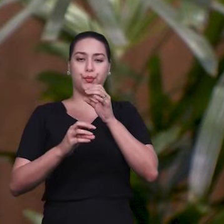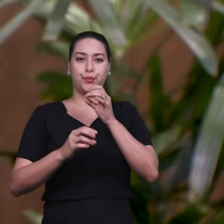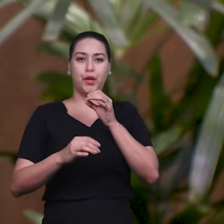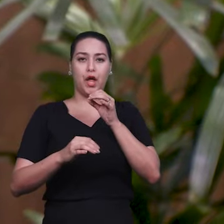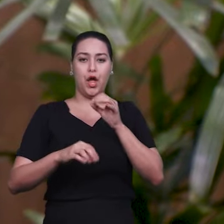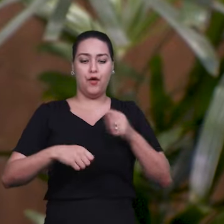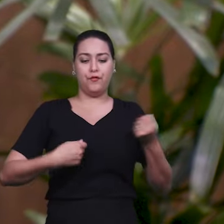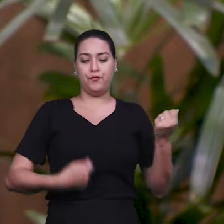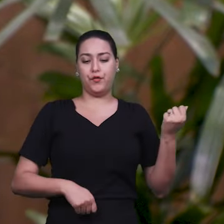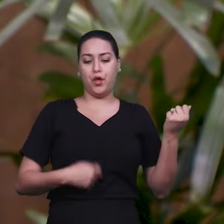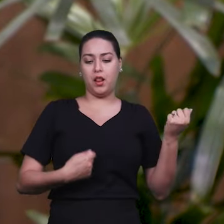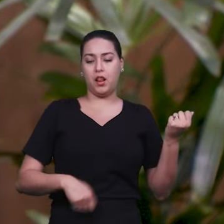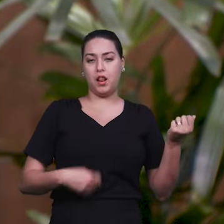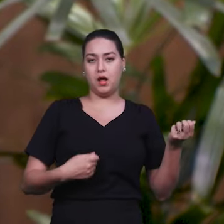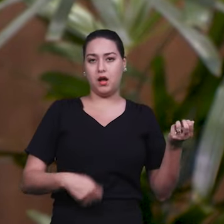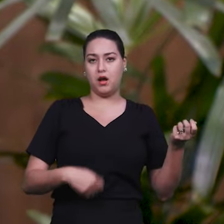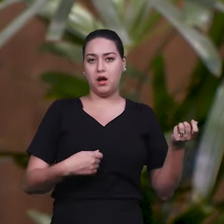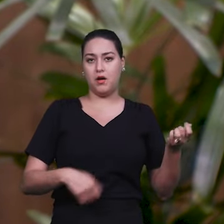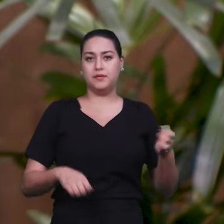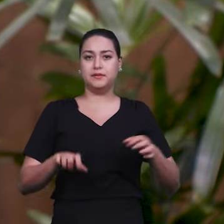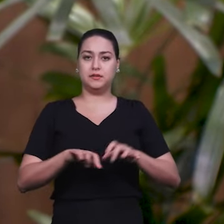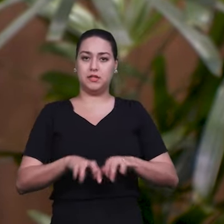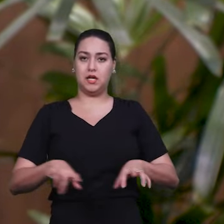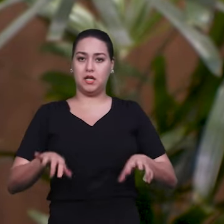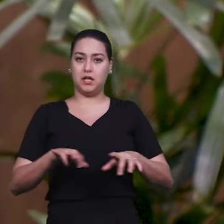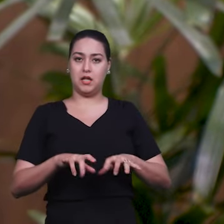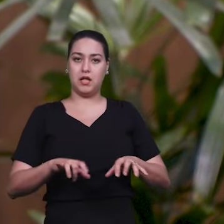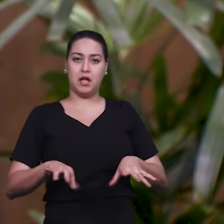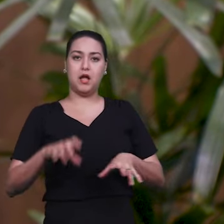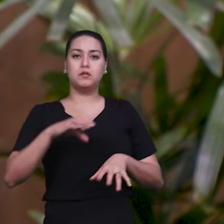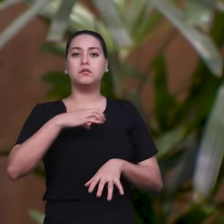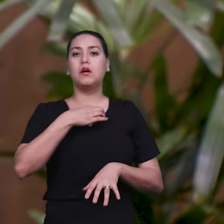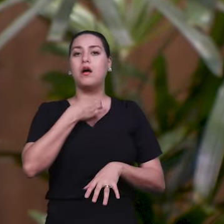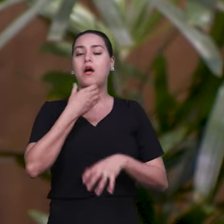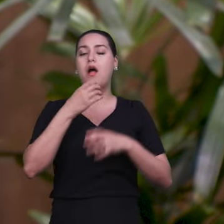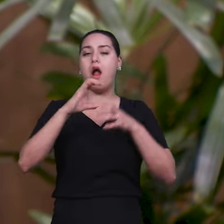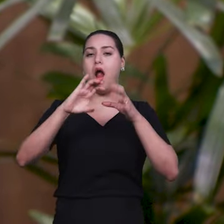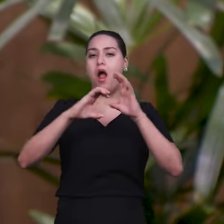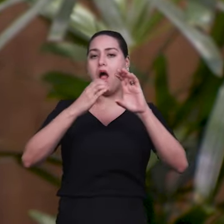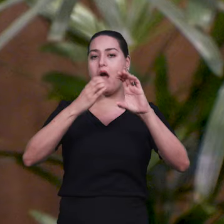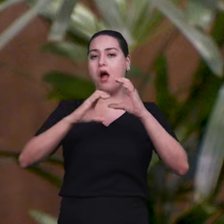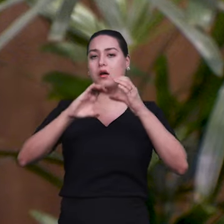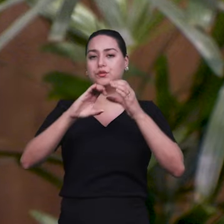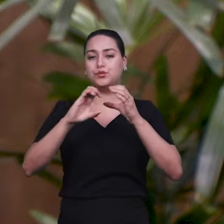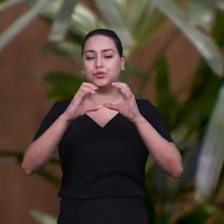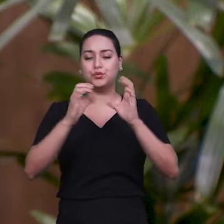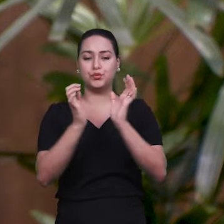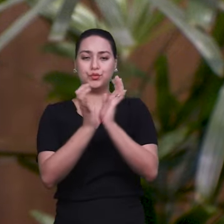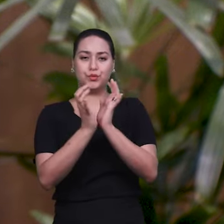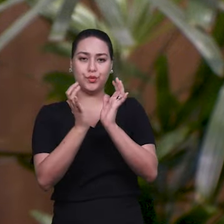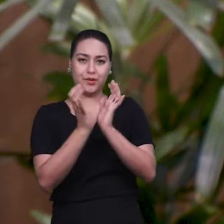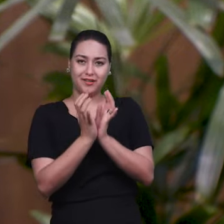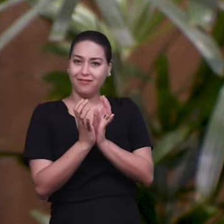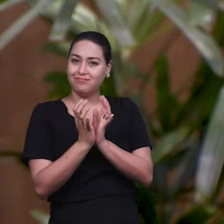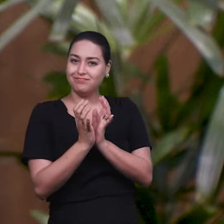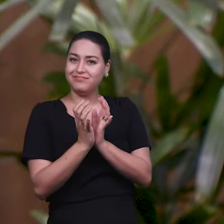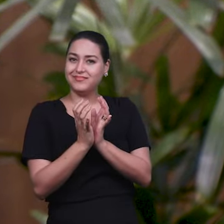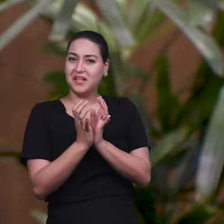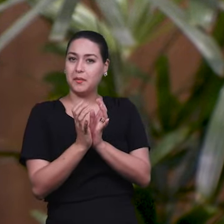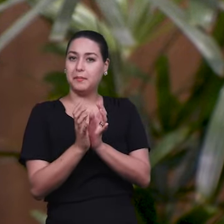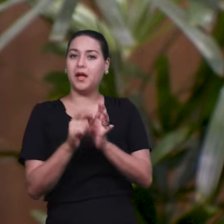teclado, e canto, também canto-quarau, para trabalhar em escolas, até tem